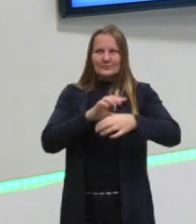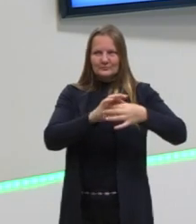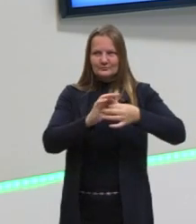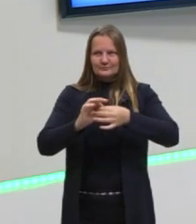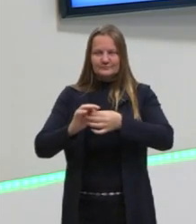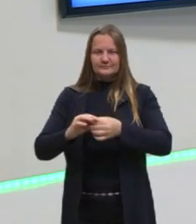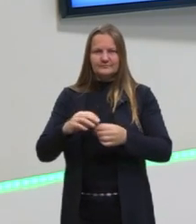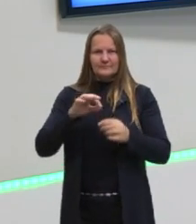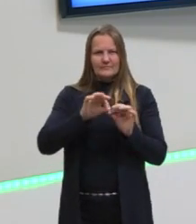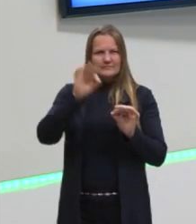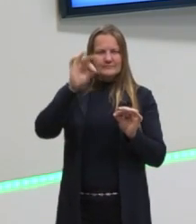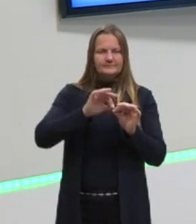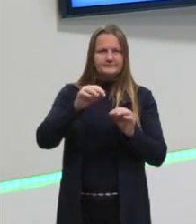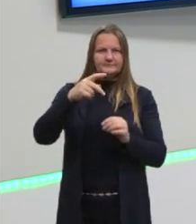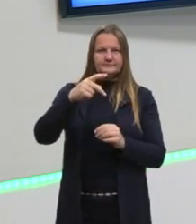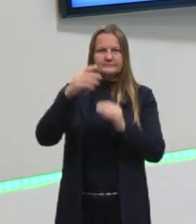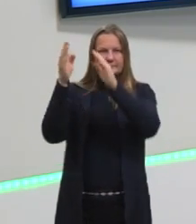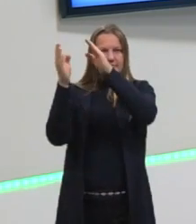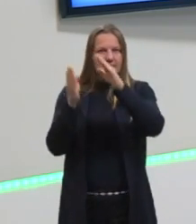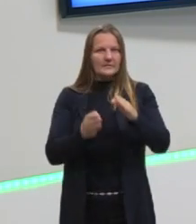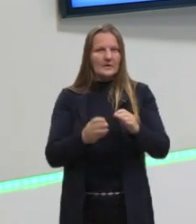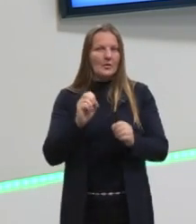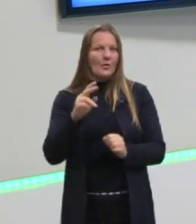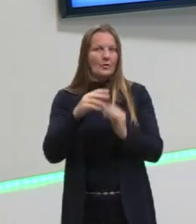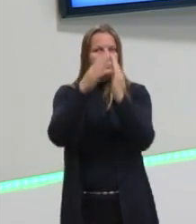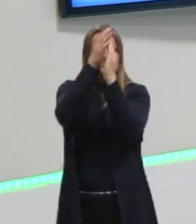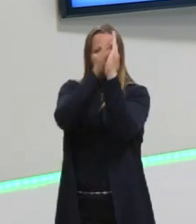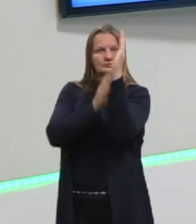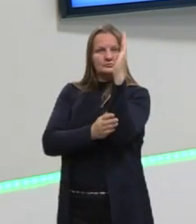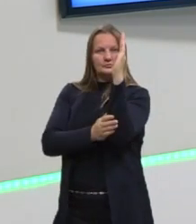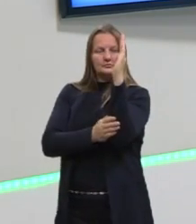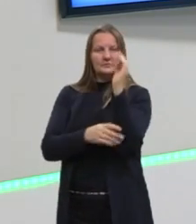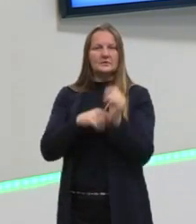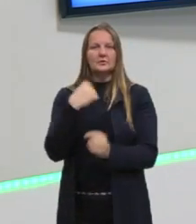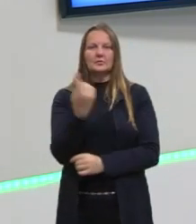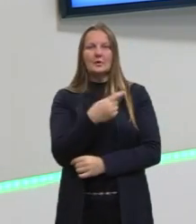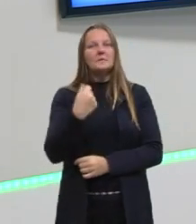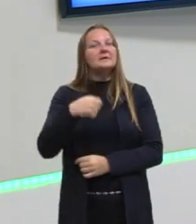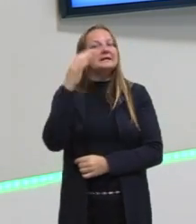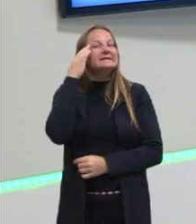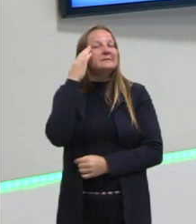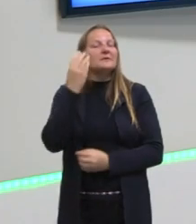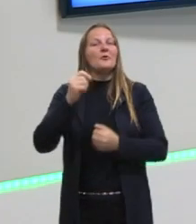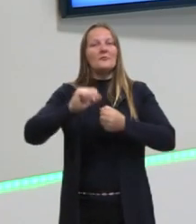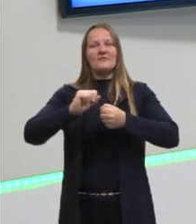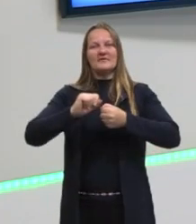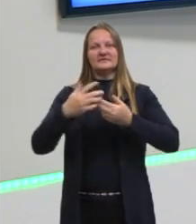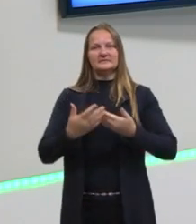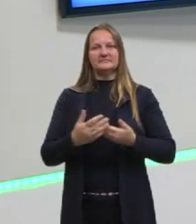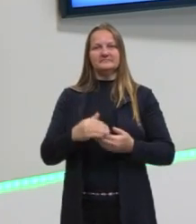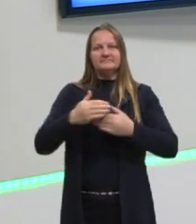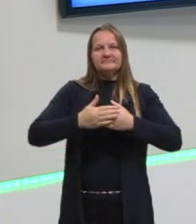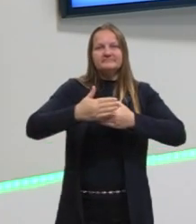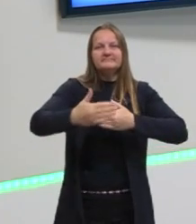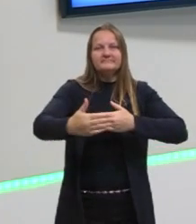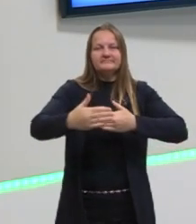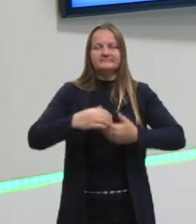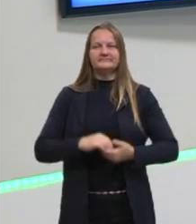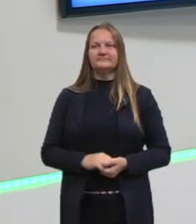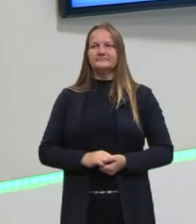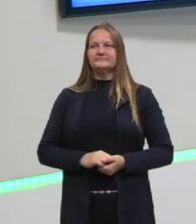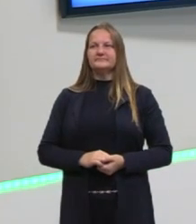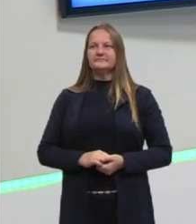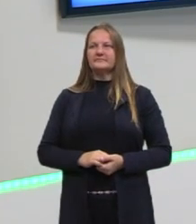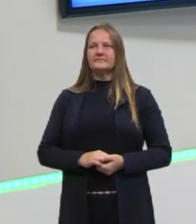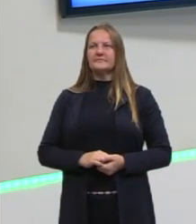uma reta paralela ou uma reta perpendicular. E aí, a gente precisa saber o que fazer, né? Daí em diante. Essa